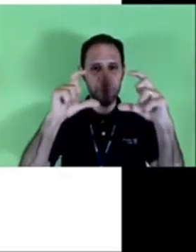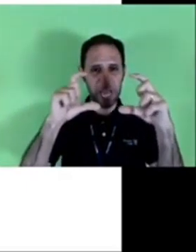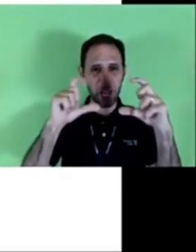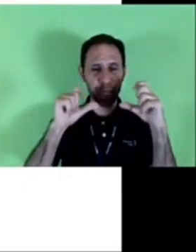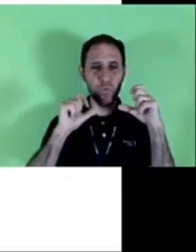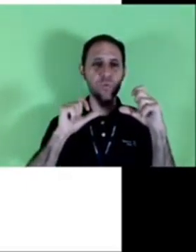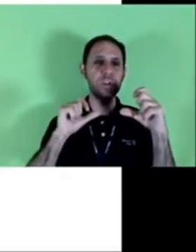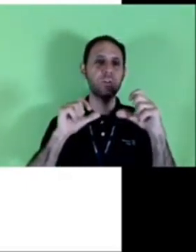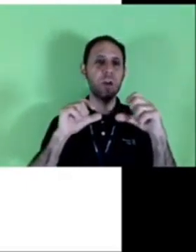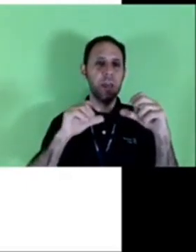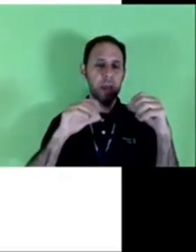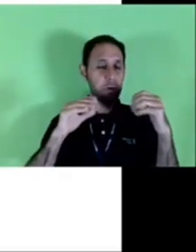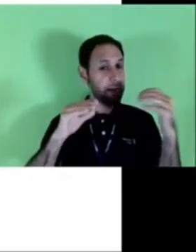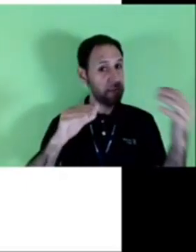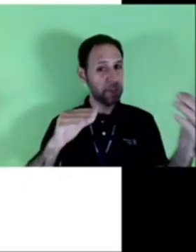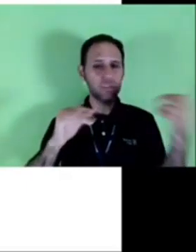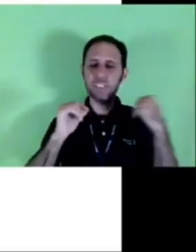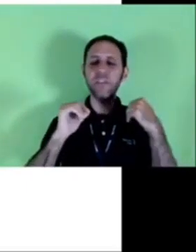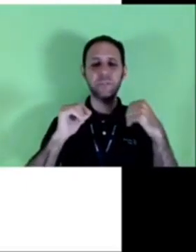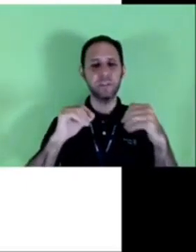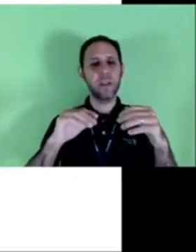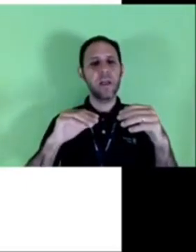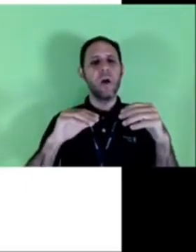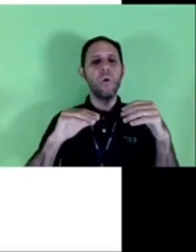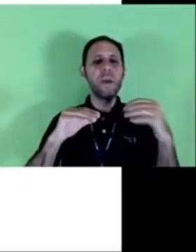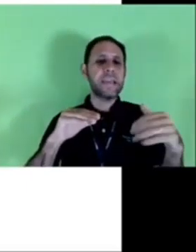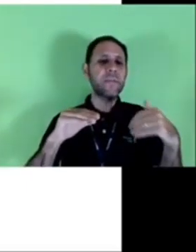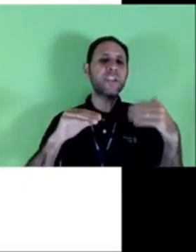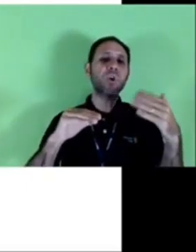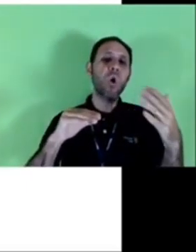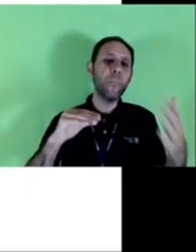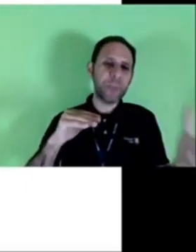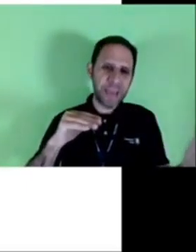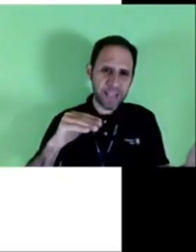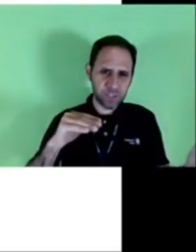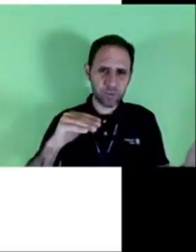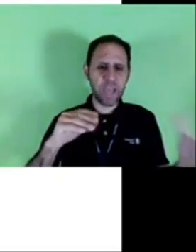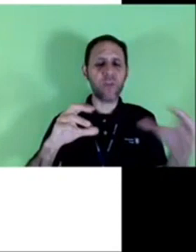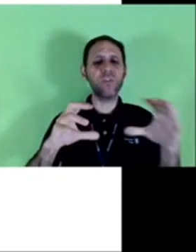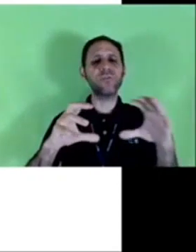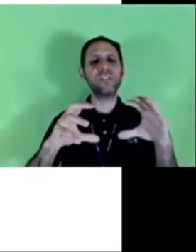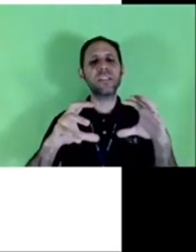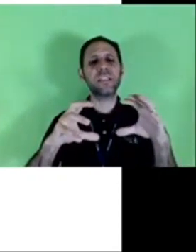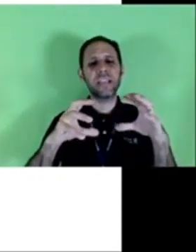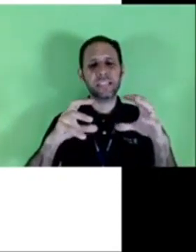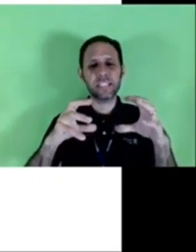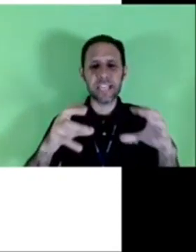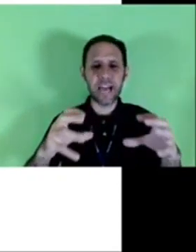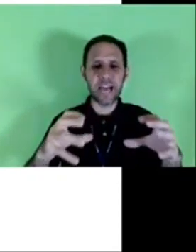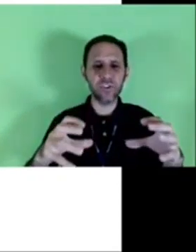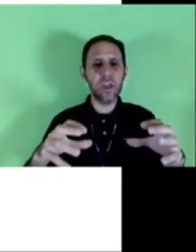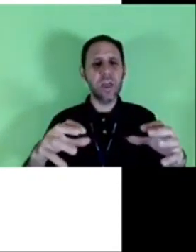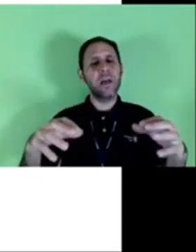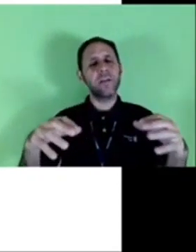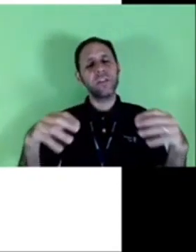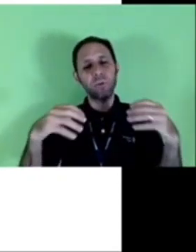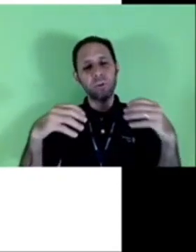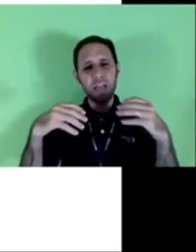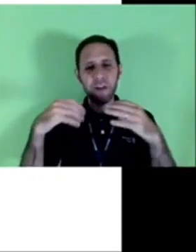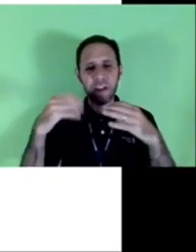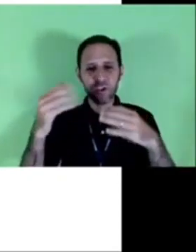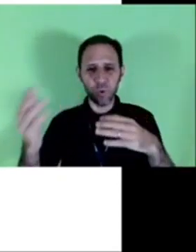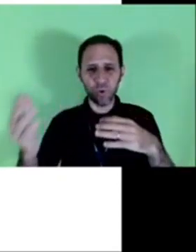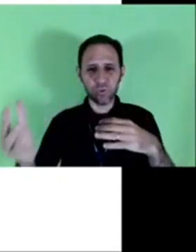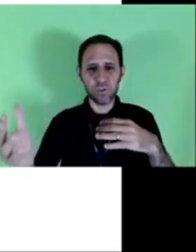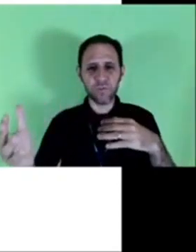documento um parágrafo único é um requerimento simples um requerimento complexo é quando se tem necessidade de